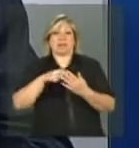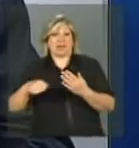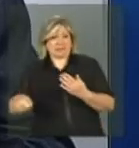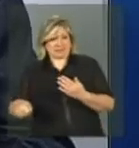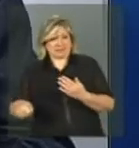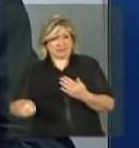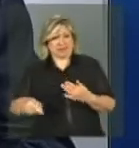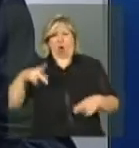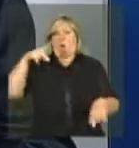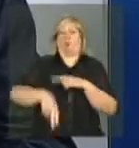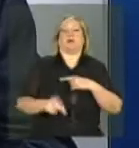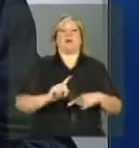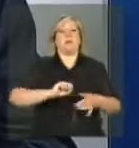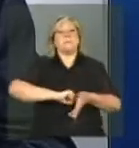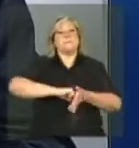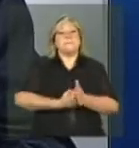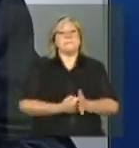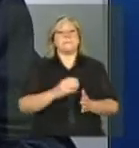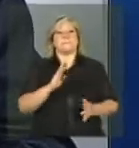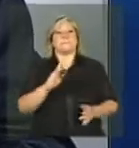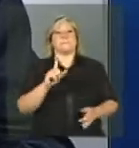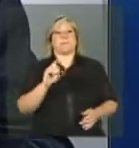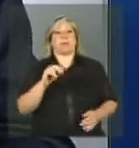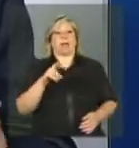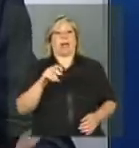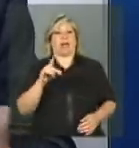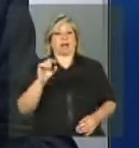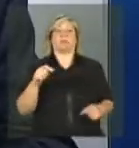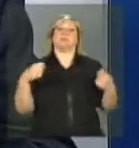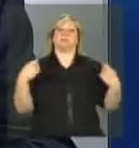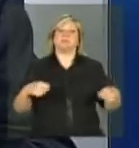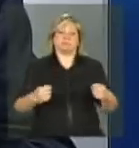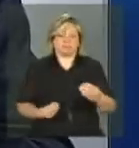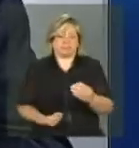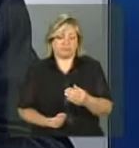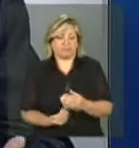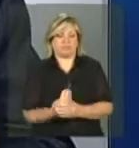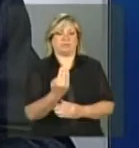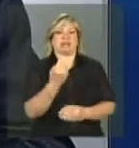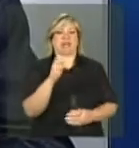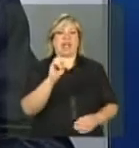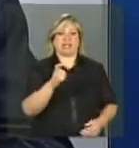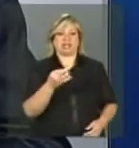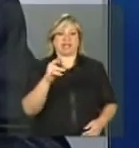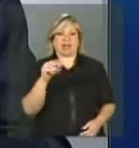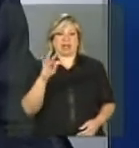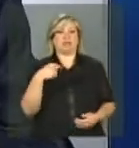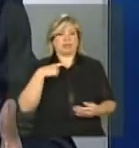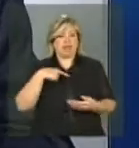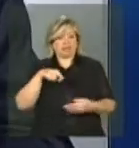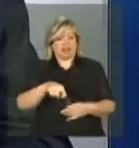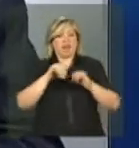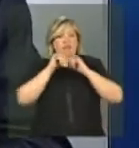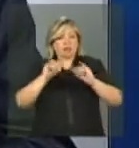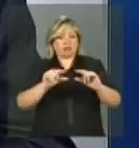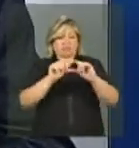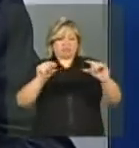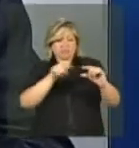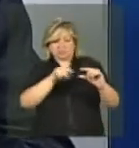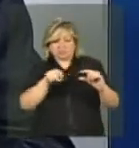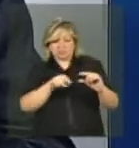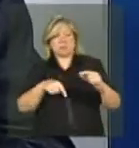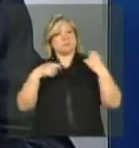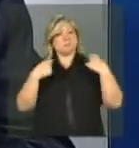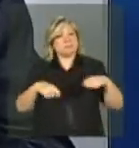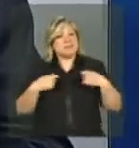nos extratos, há todo um trabalho de orientação para que as redes sócio-assistenciais dos municípios estejam tentando acompanhar essas